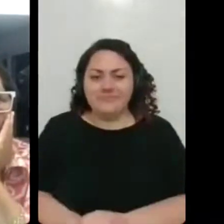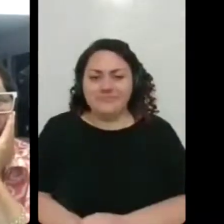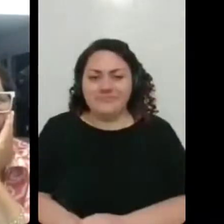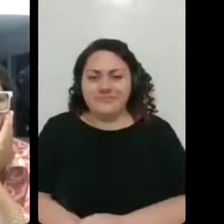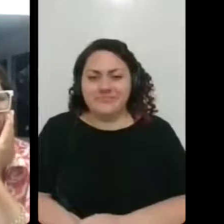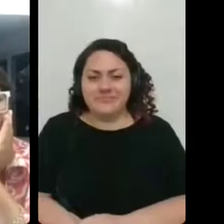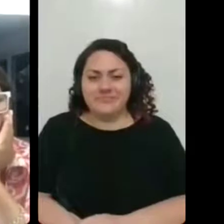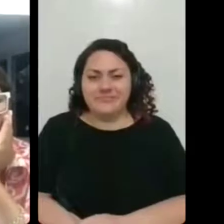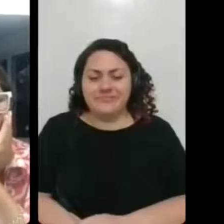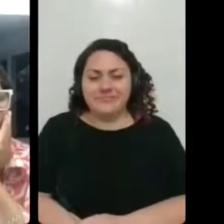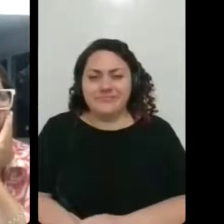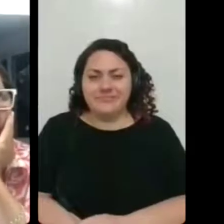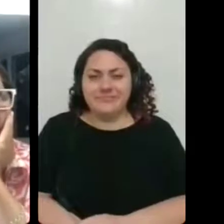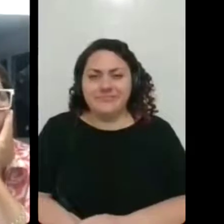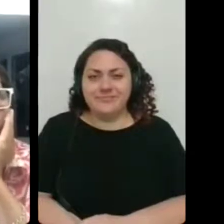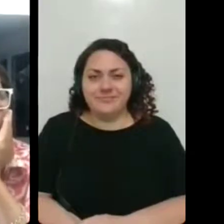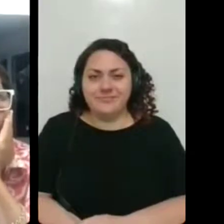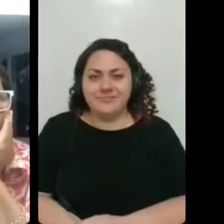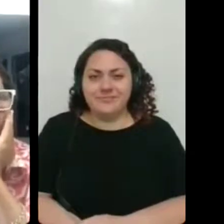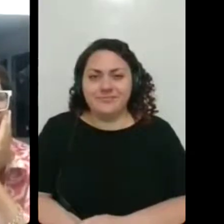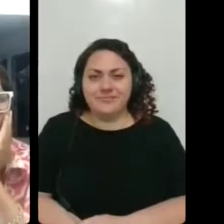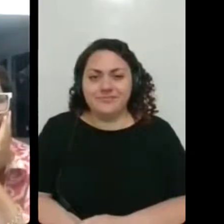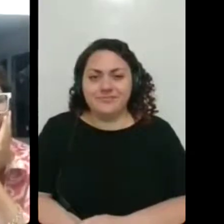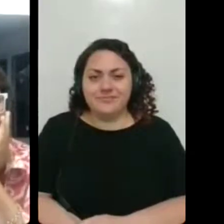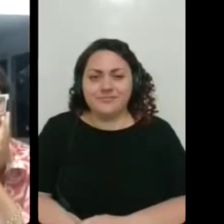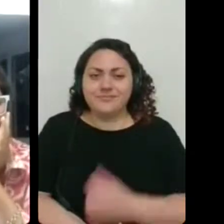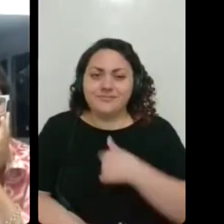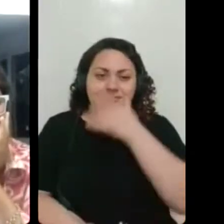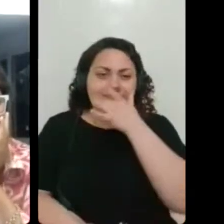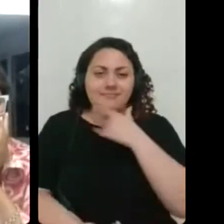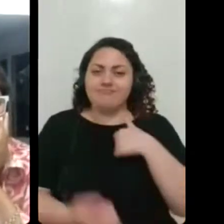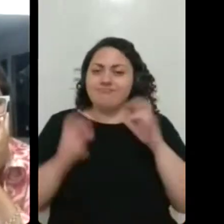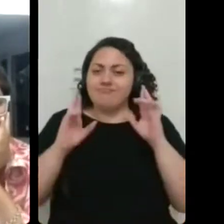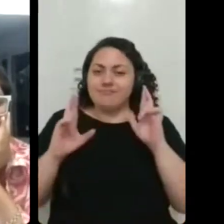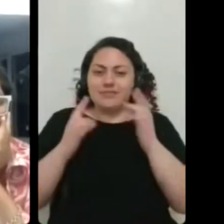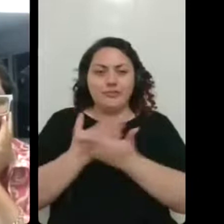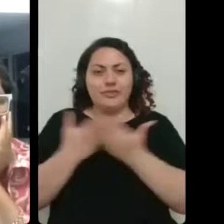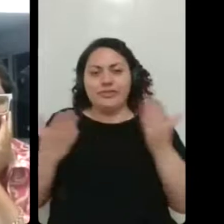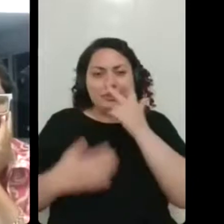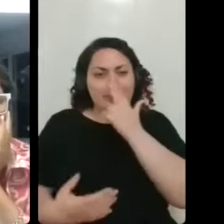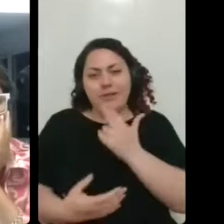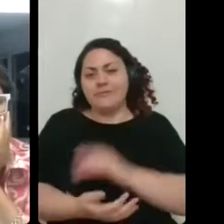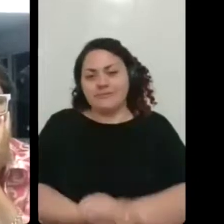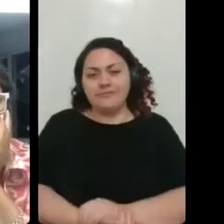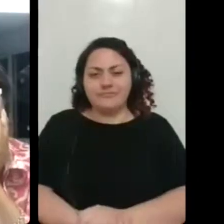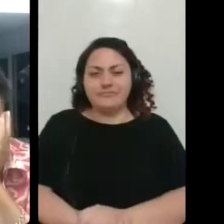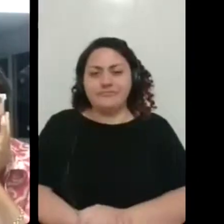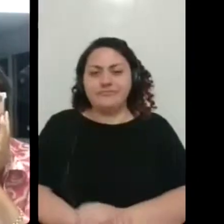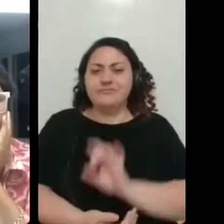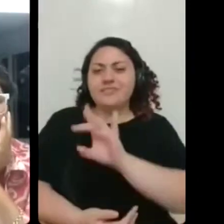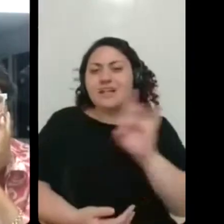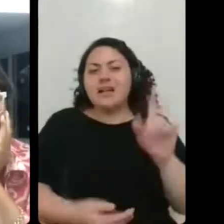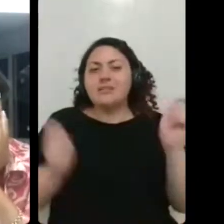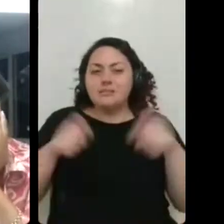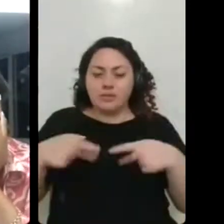eu acho que é o desejo que eu tenho pra todos, assim, e cada um possa valorizar todos